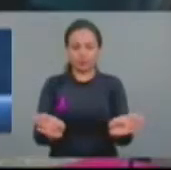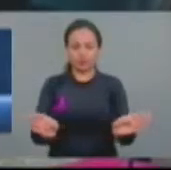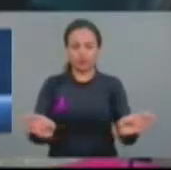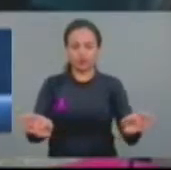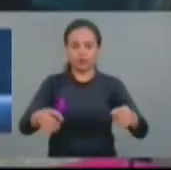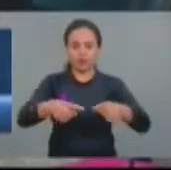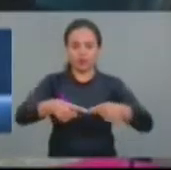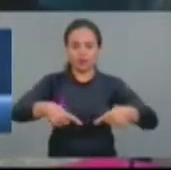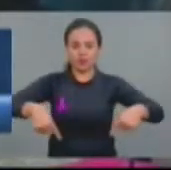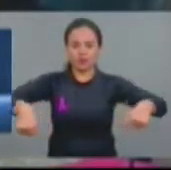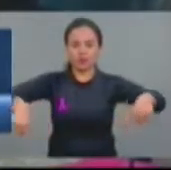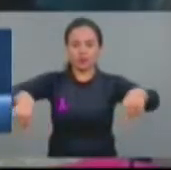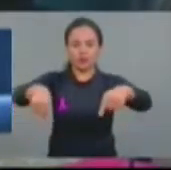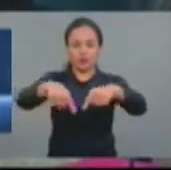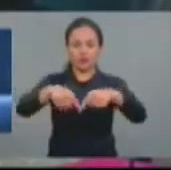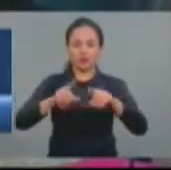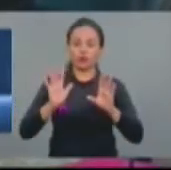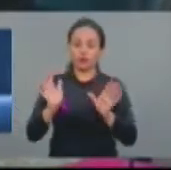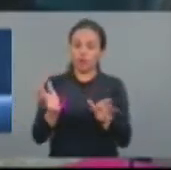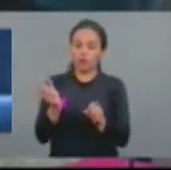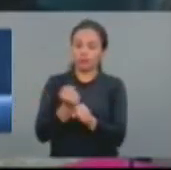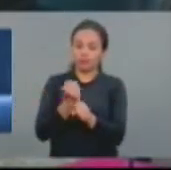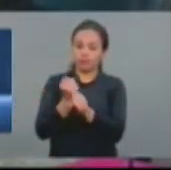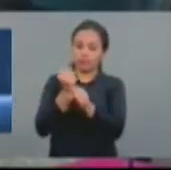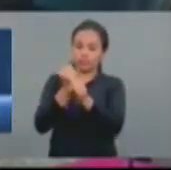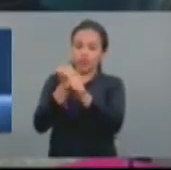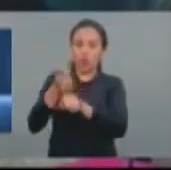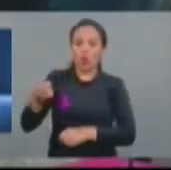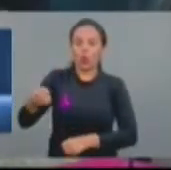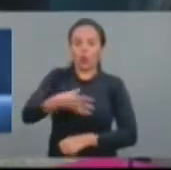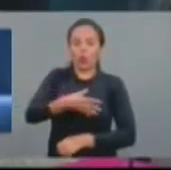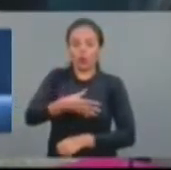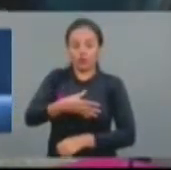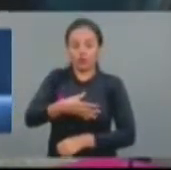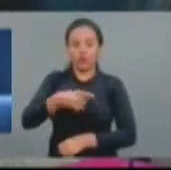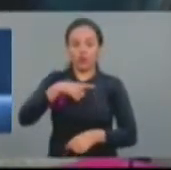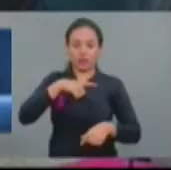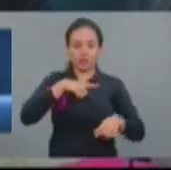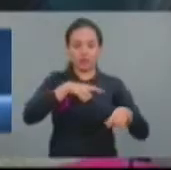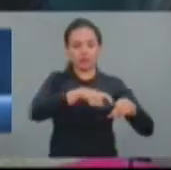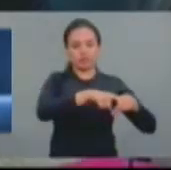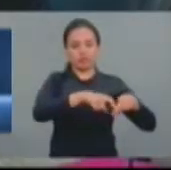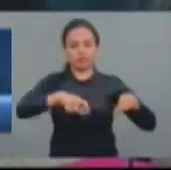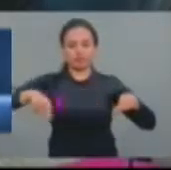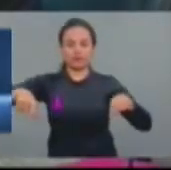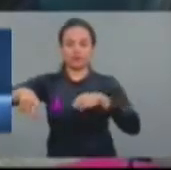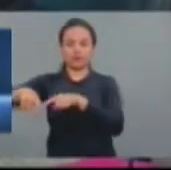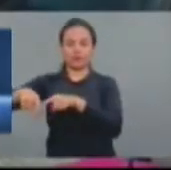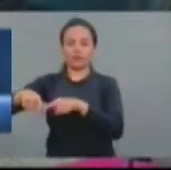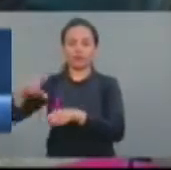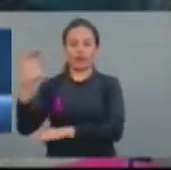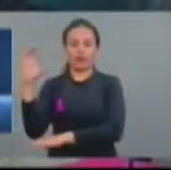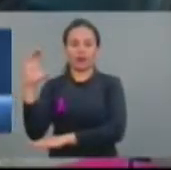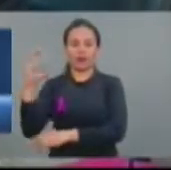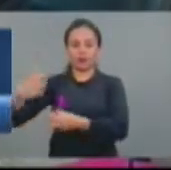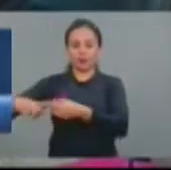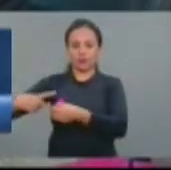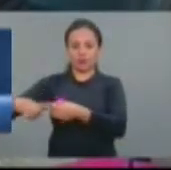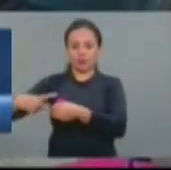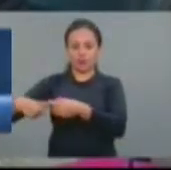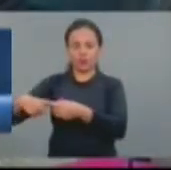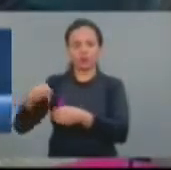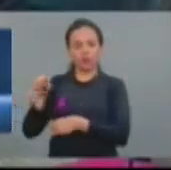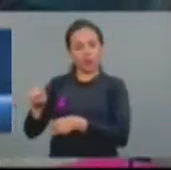Então, a Serra passa por uma nova rodovia que vai ser feita, que vai até o Crato. Também no Crato, os investimentos foram muito importantes.